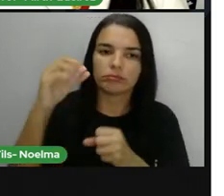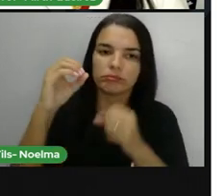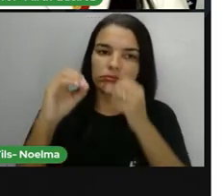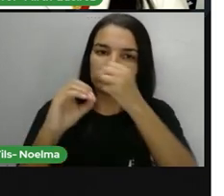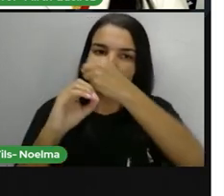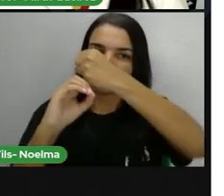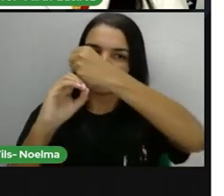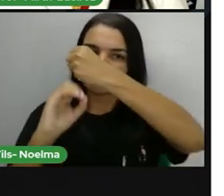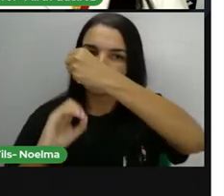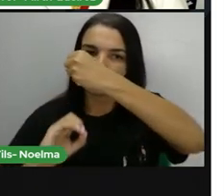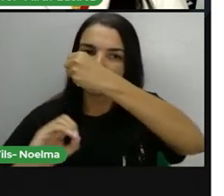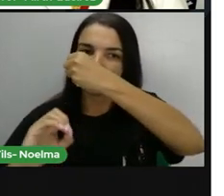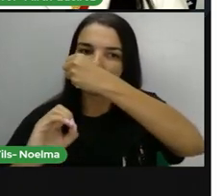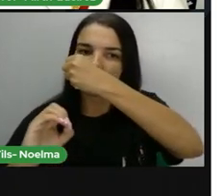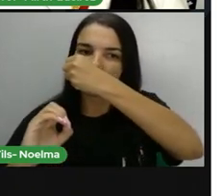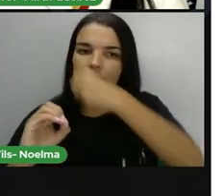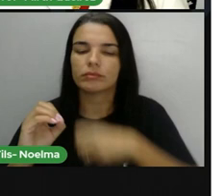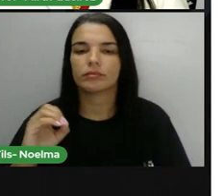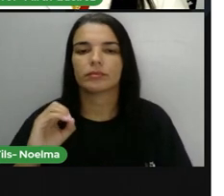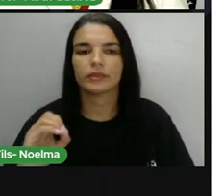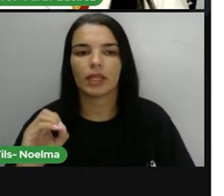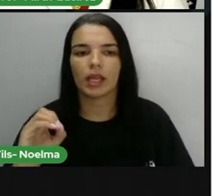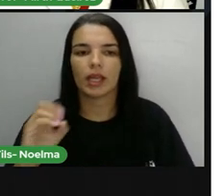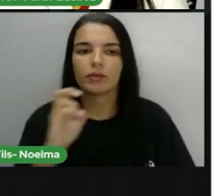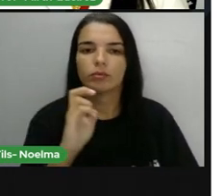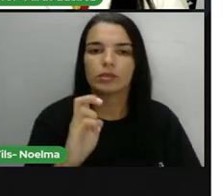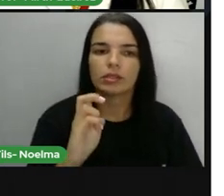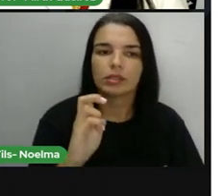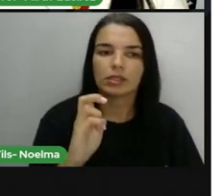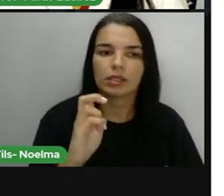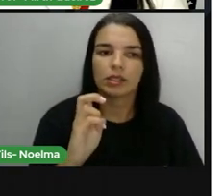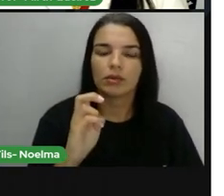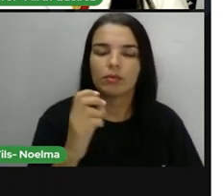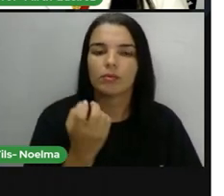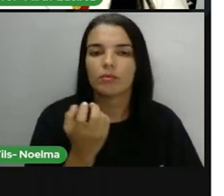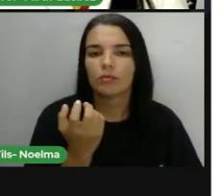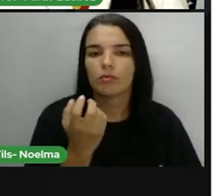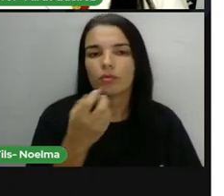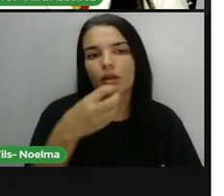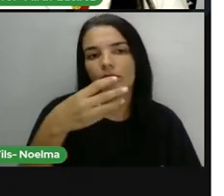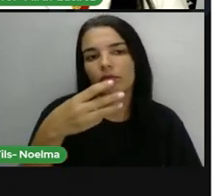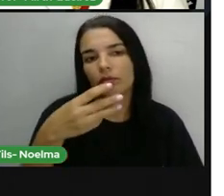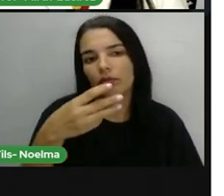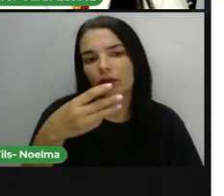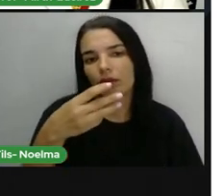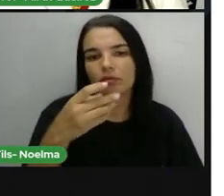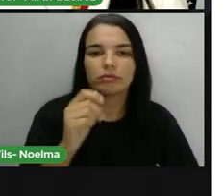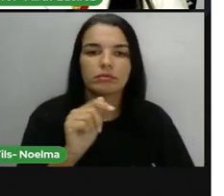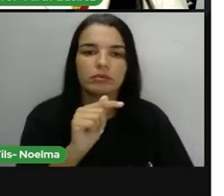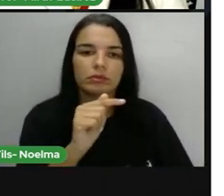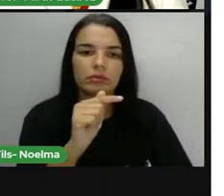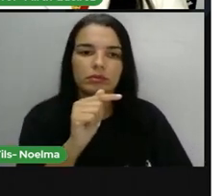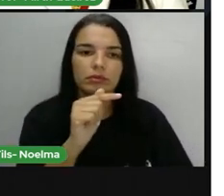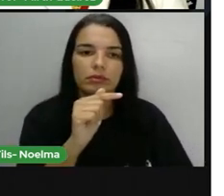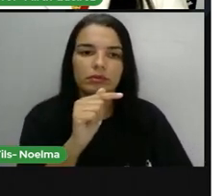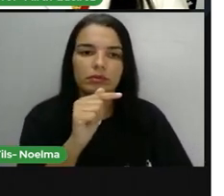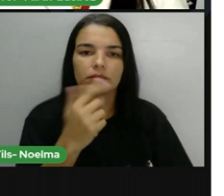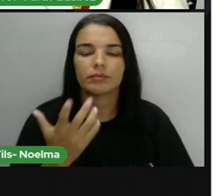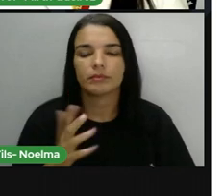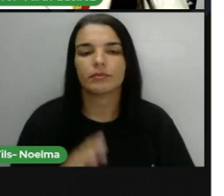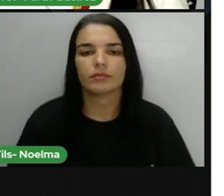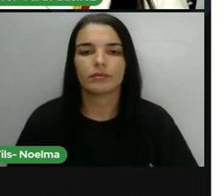não tem nada debaixo da casinha dele. 5 mais 0, 5. 2 mais 5, 7.